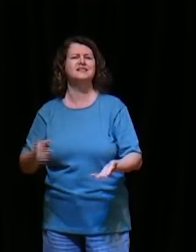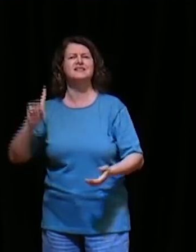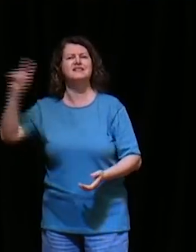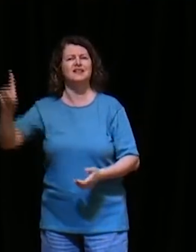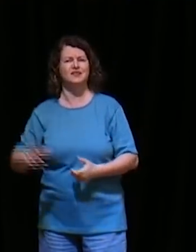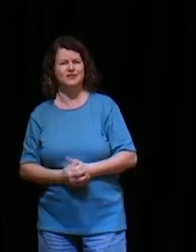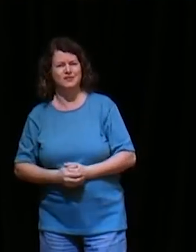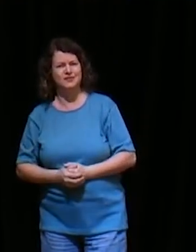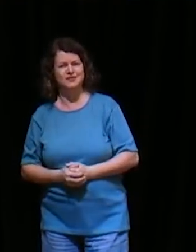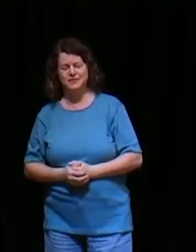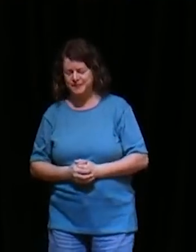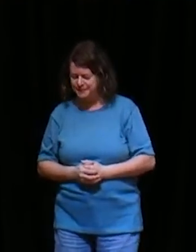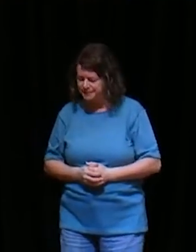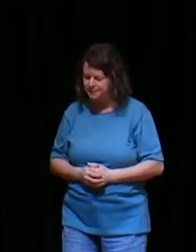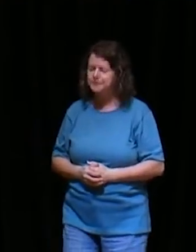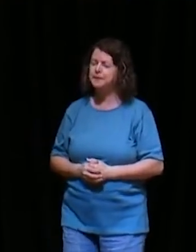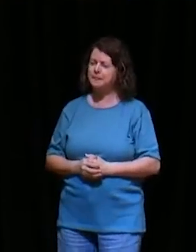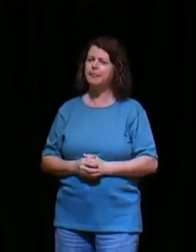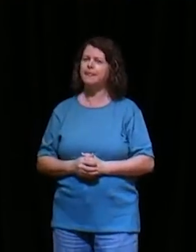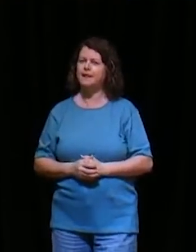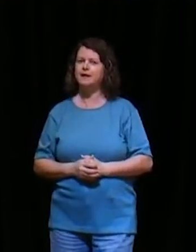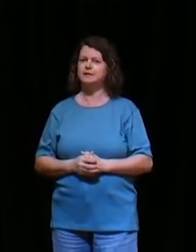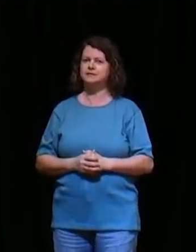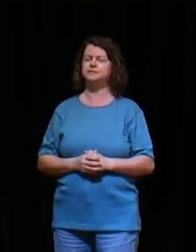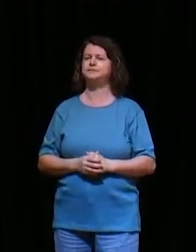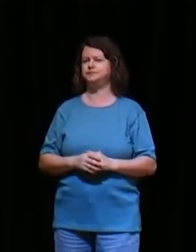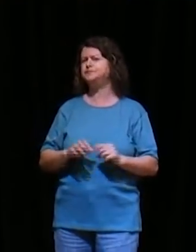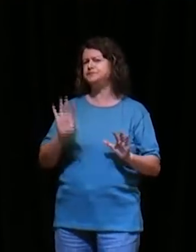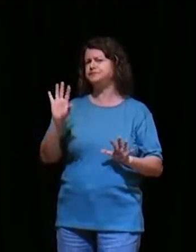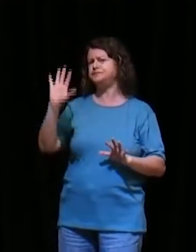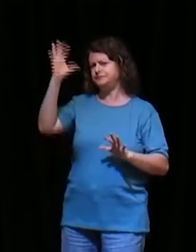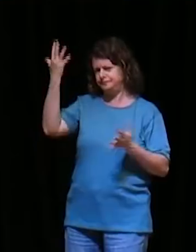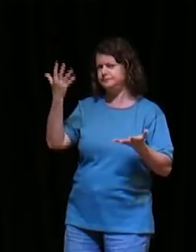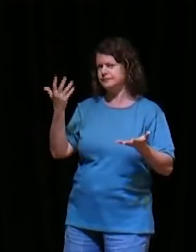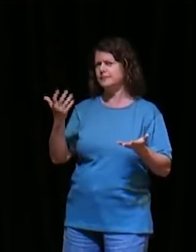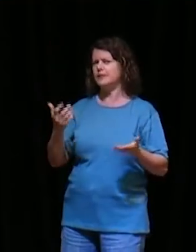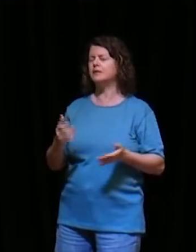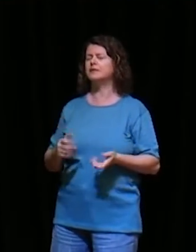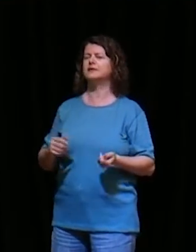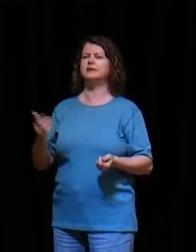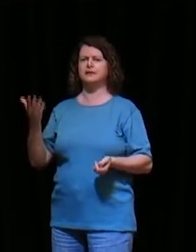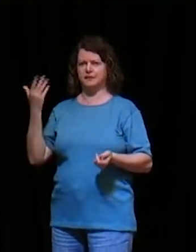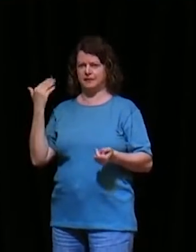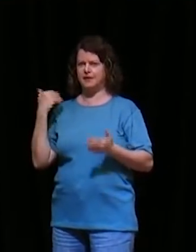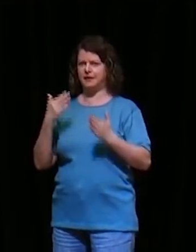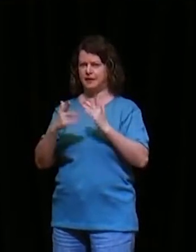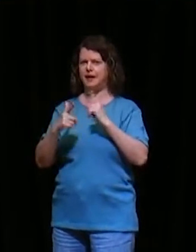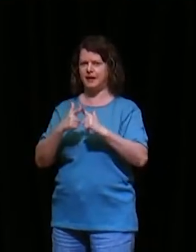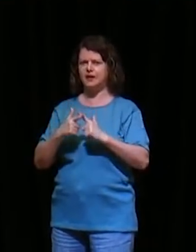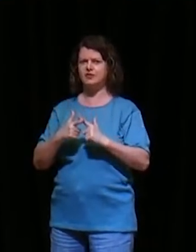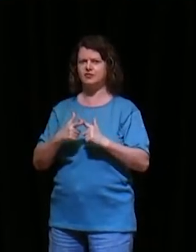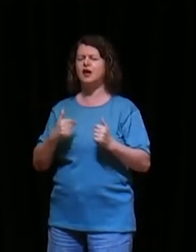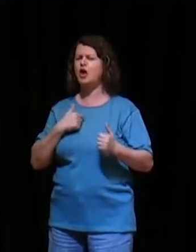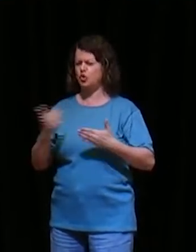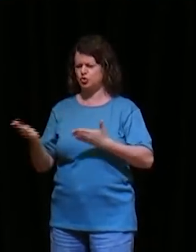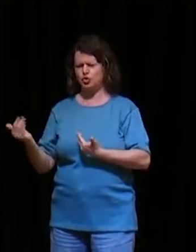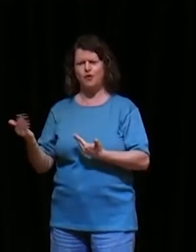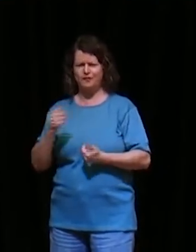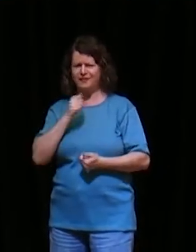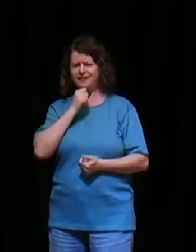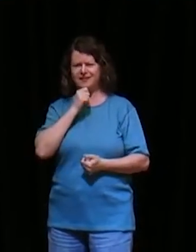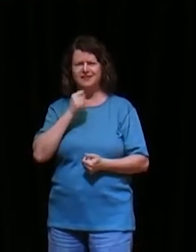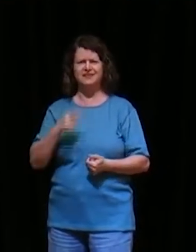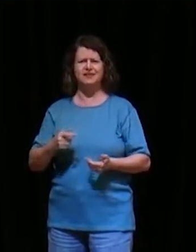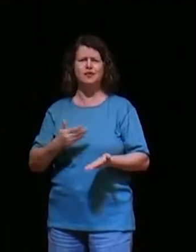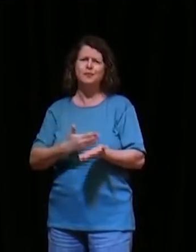eu certa vez, do atendimento, igreja, gente, eu ainda, um jovem pastor, um